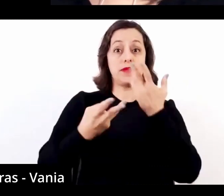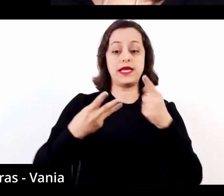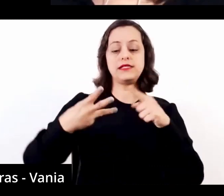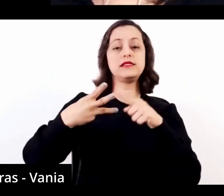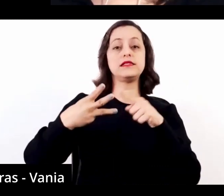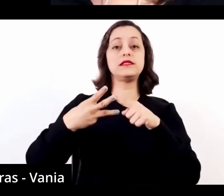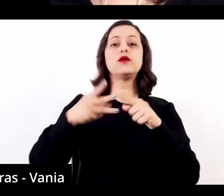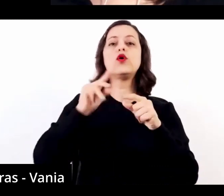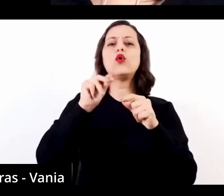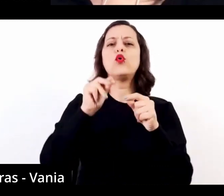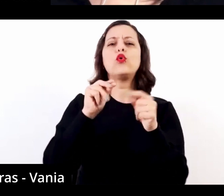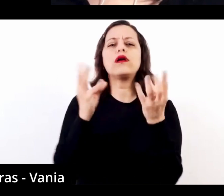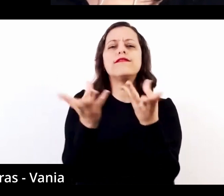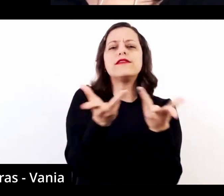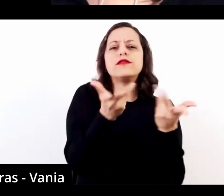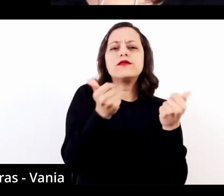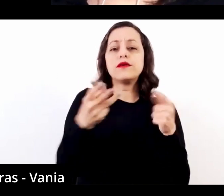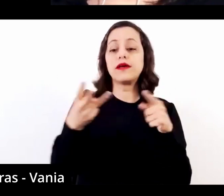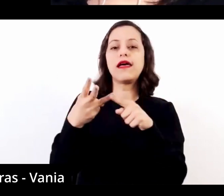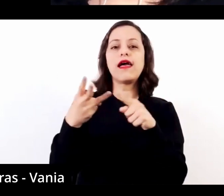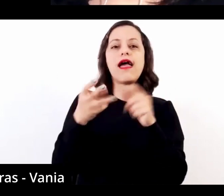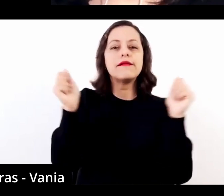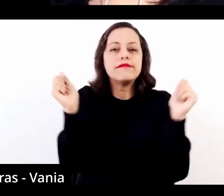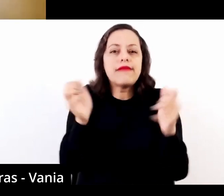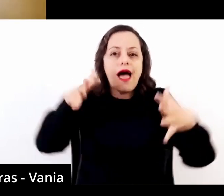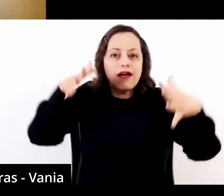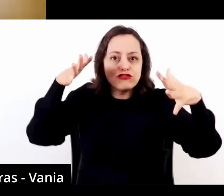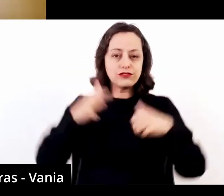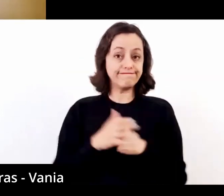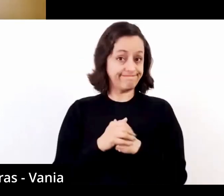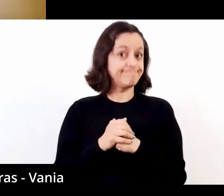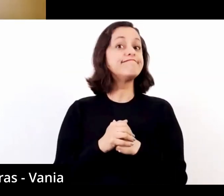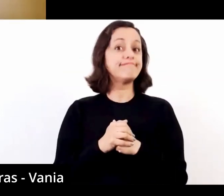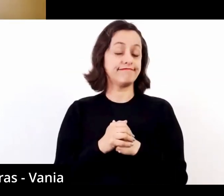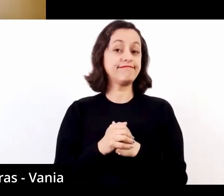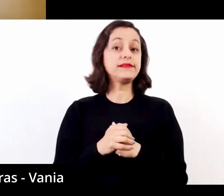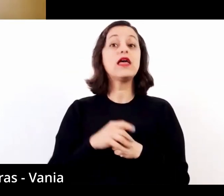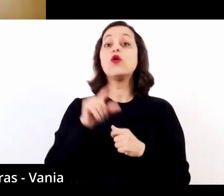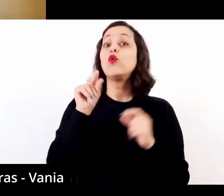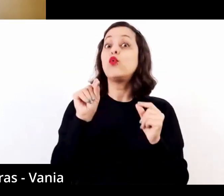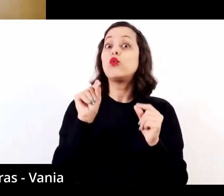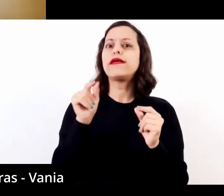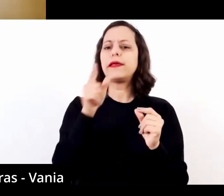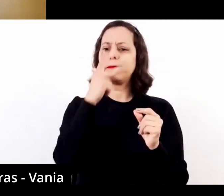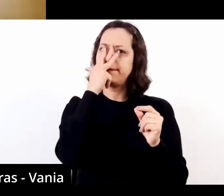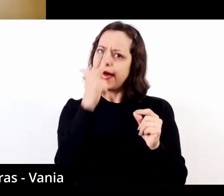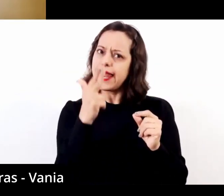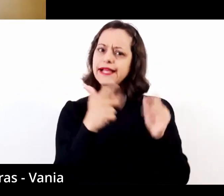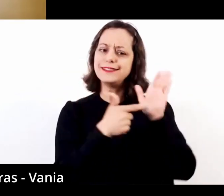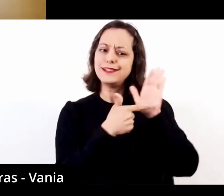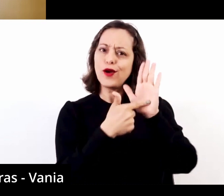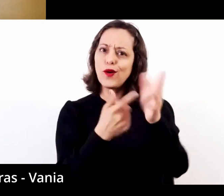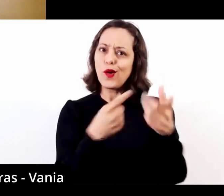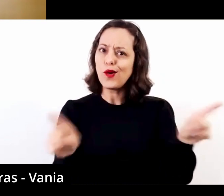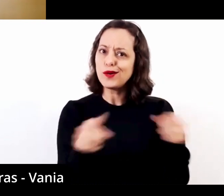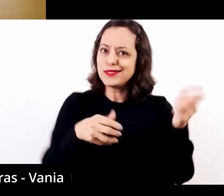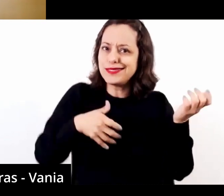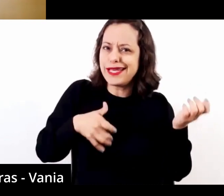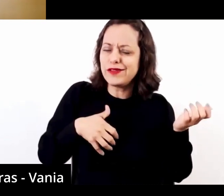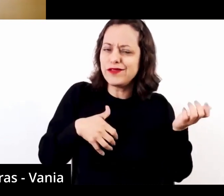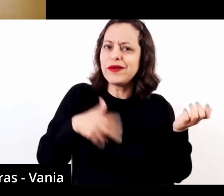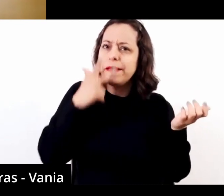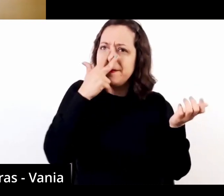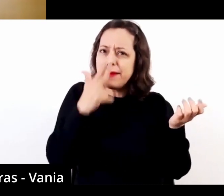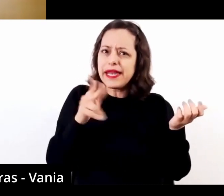o virtuosismo e uma dose de magia. E aí uma das tônicas desses concertos me parece ser